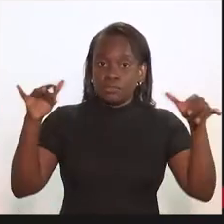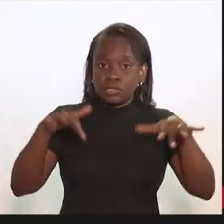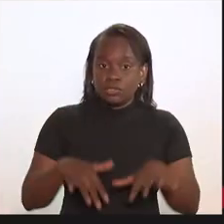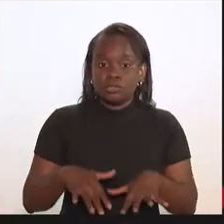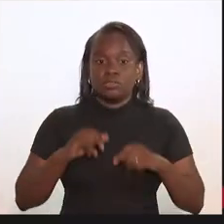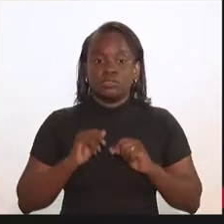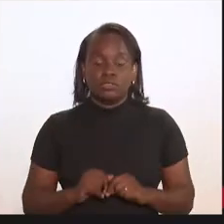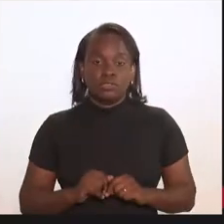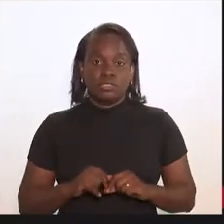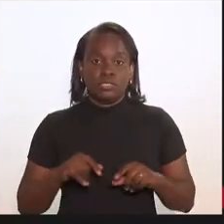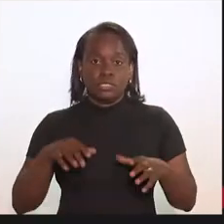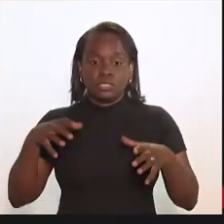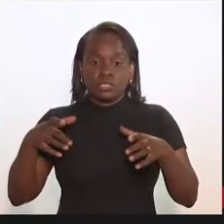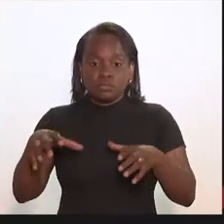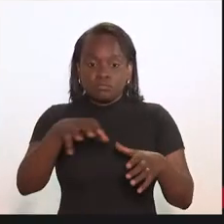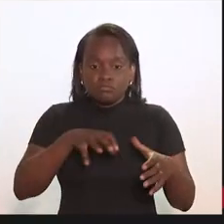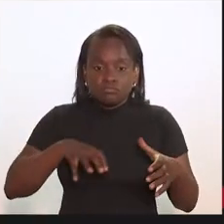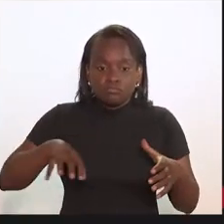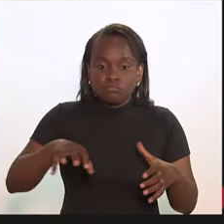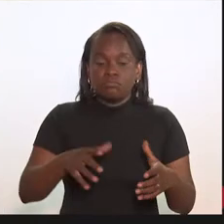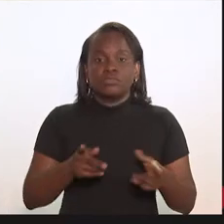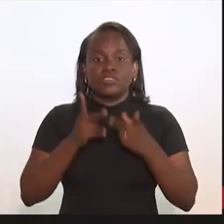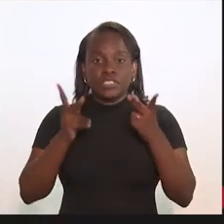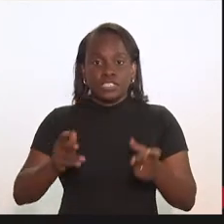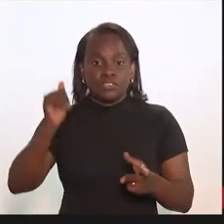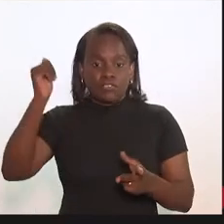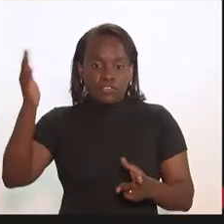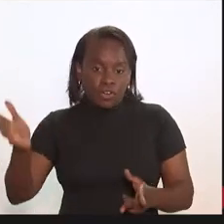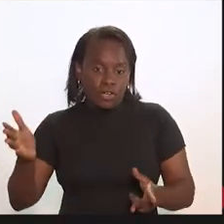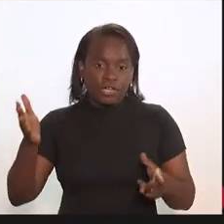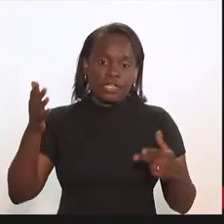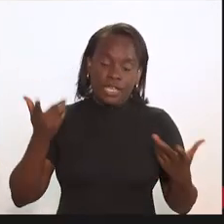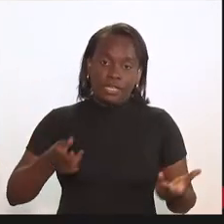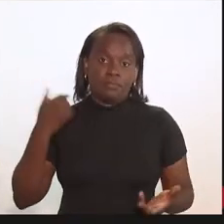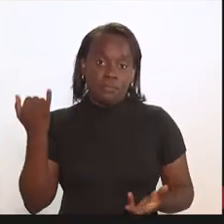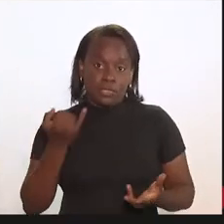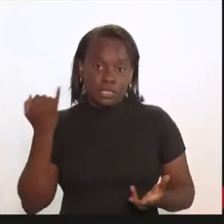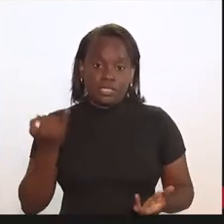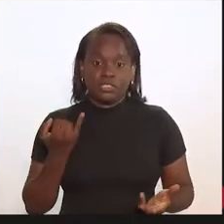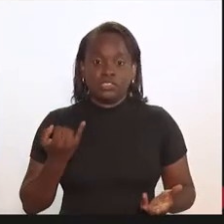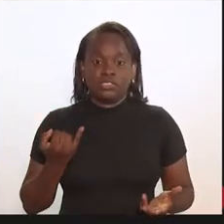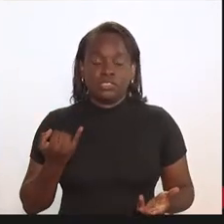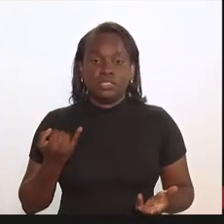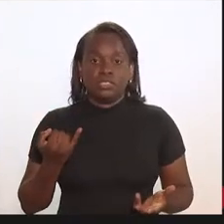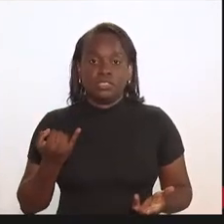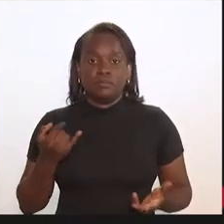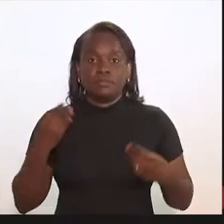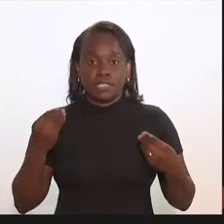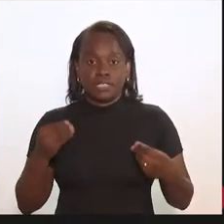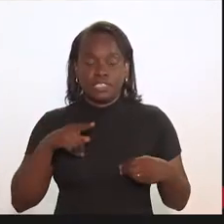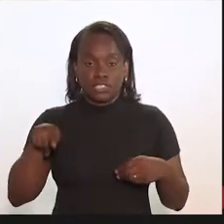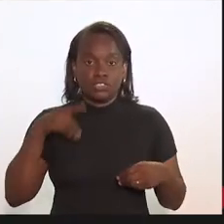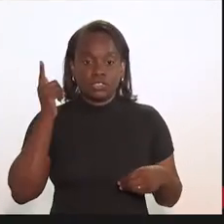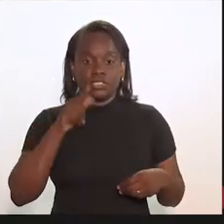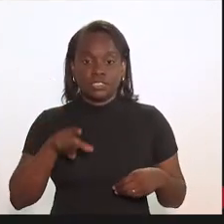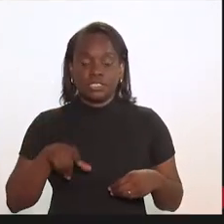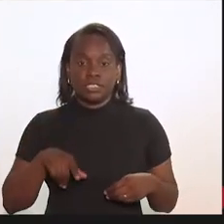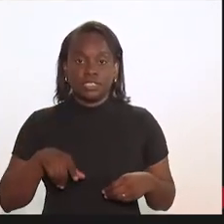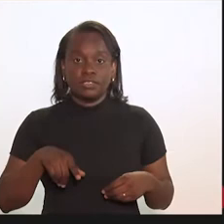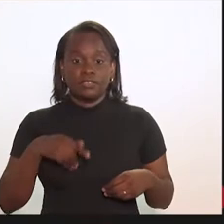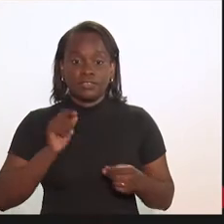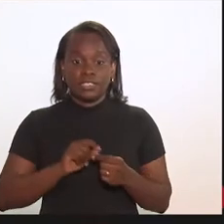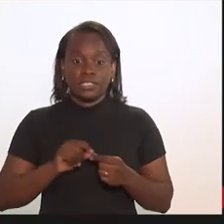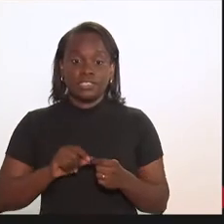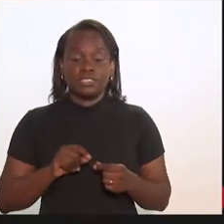públicas, setores, visitas externas, que seriam importantes para que nós possamos